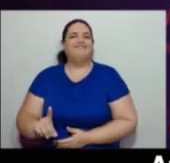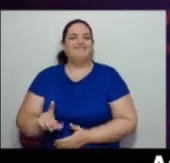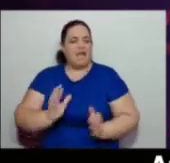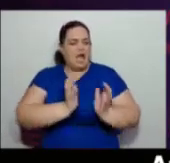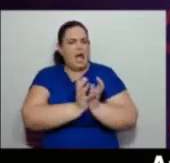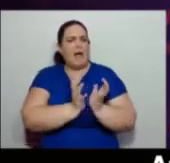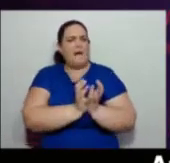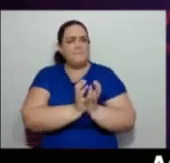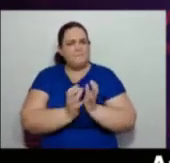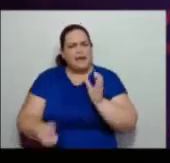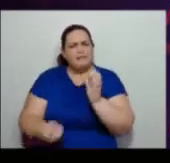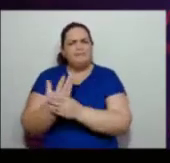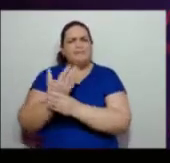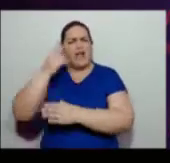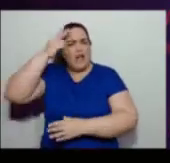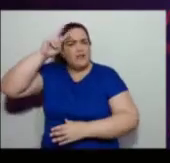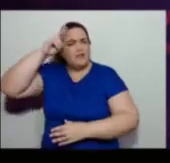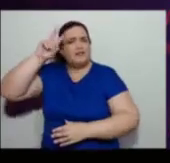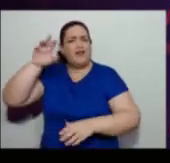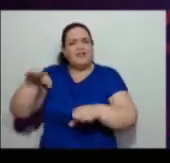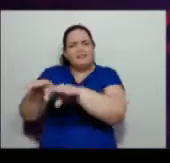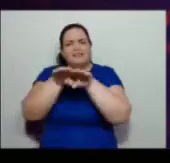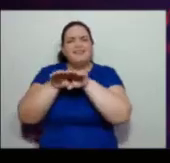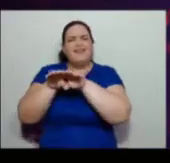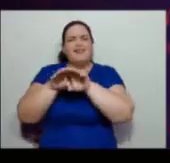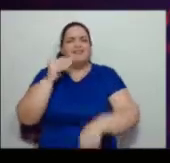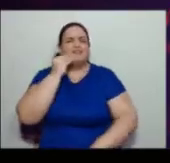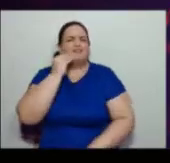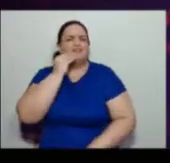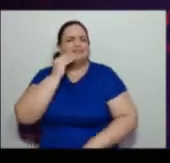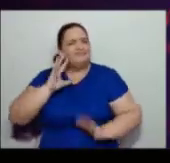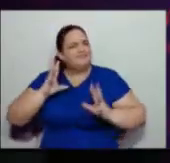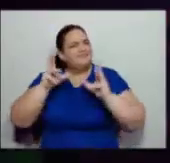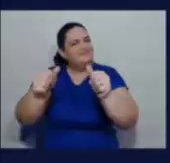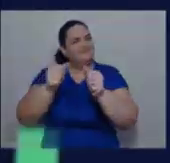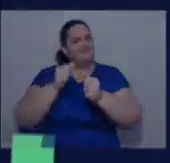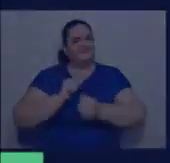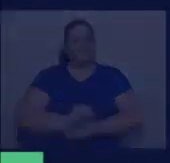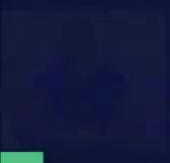uma história de igualdade, de oportunidade para todos.